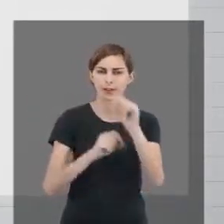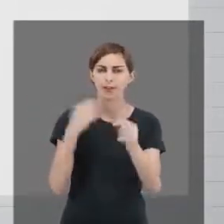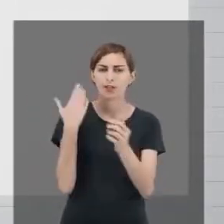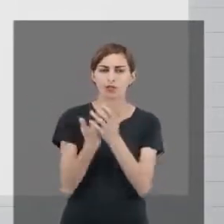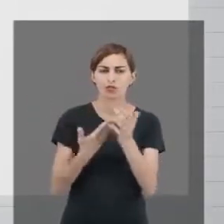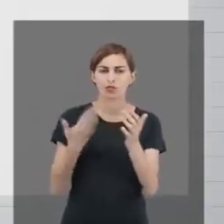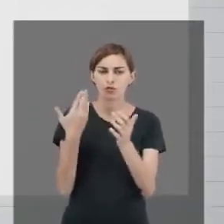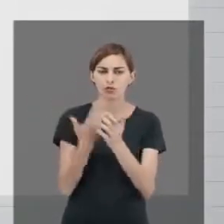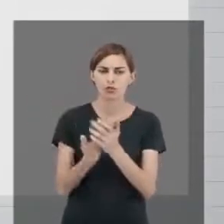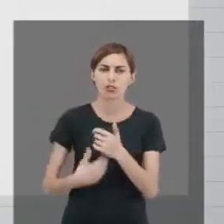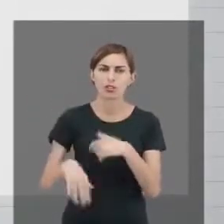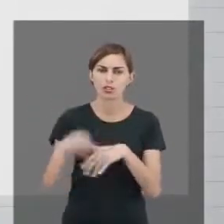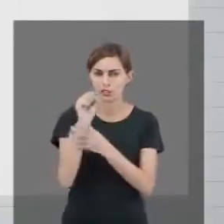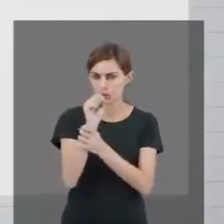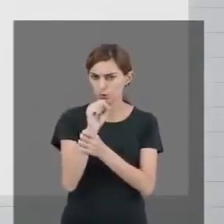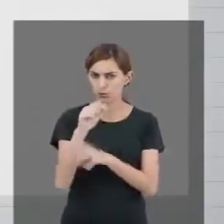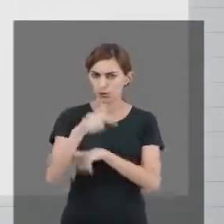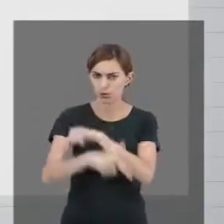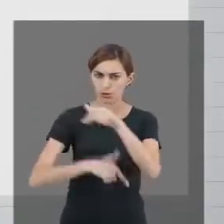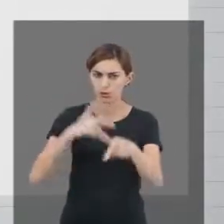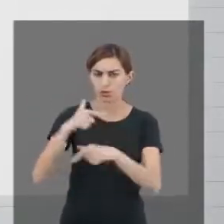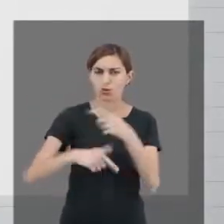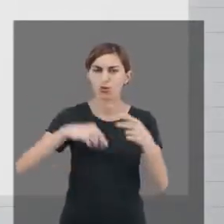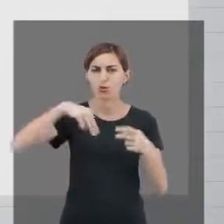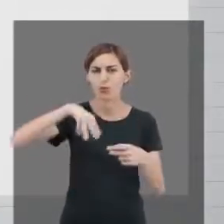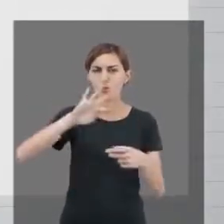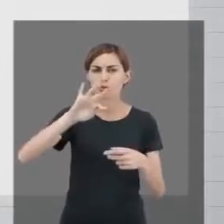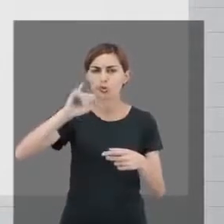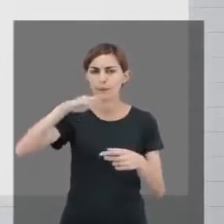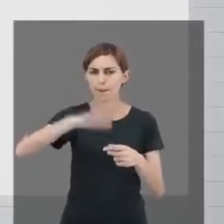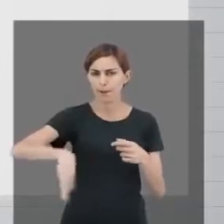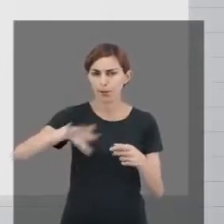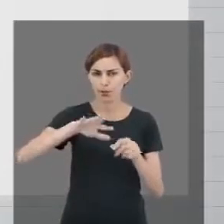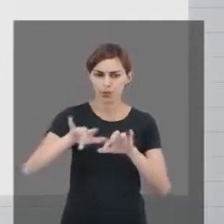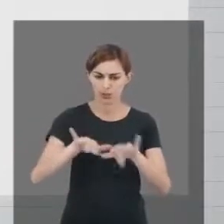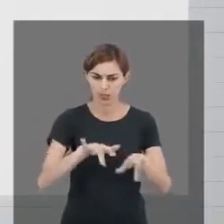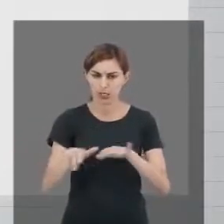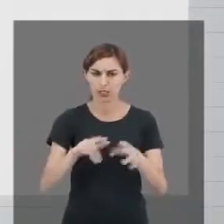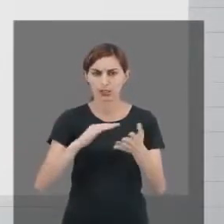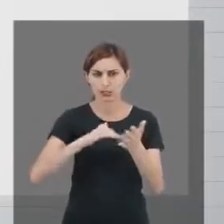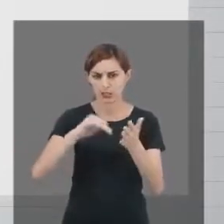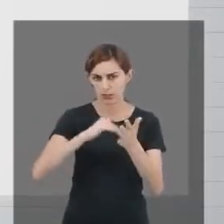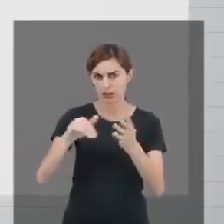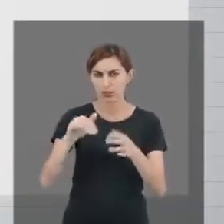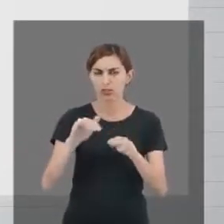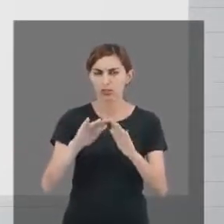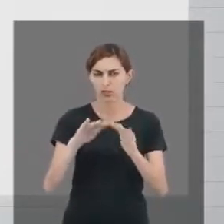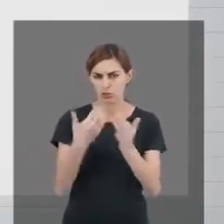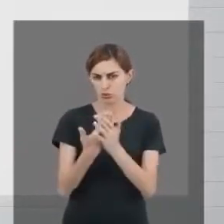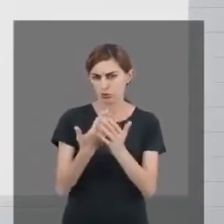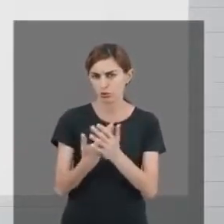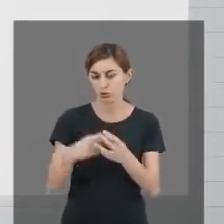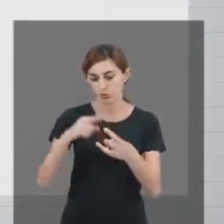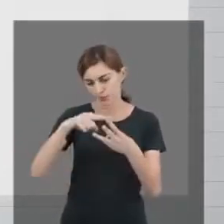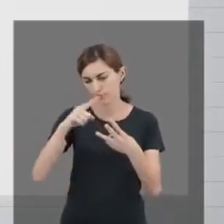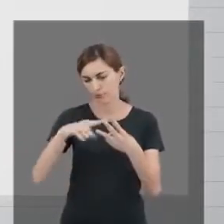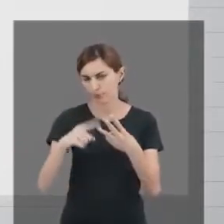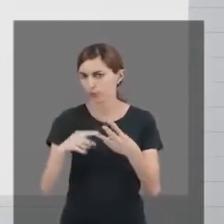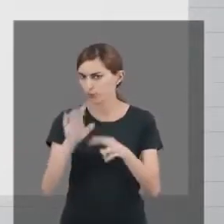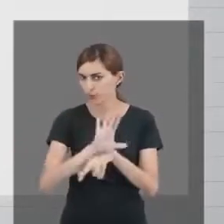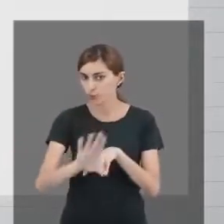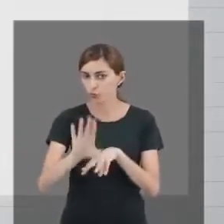estudante de segurança do trabalho, ou de meios didáticos, de secretaria de escola. Nesses três